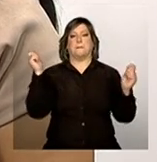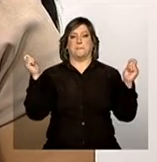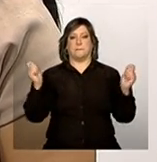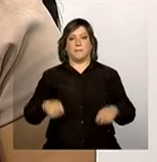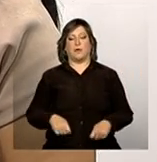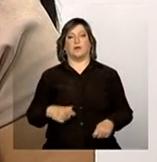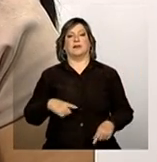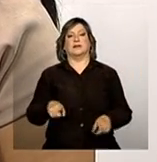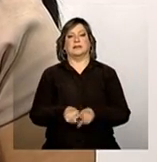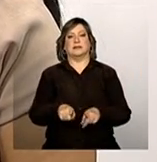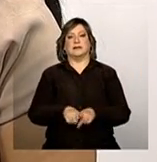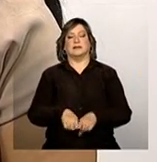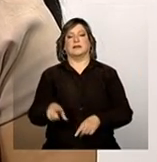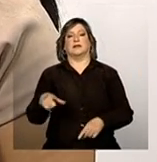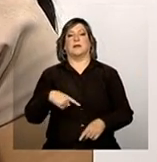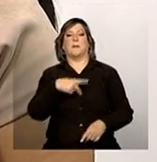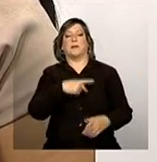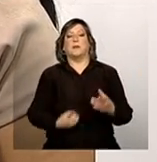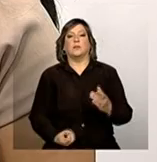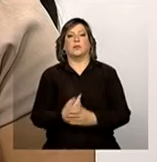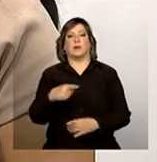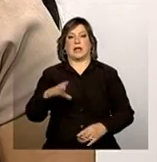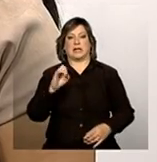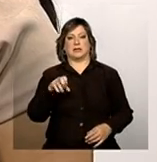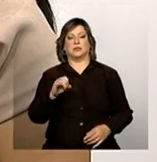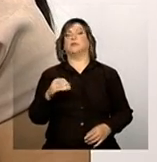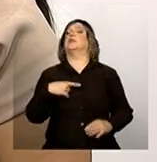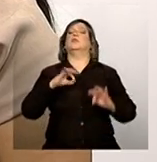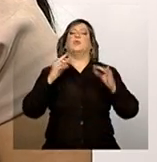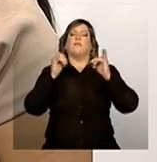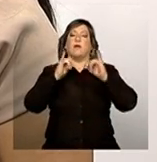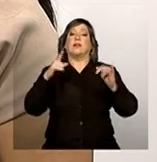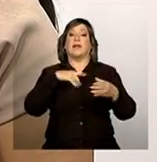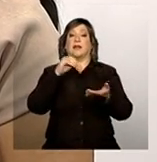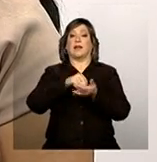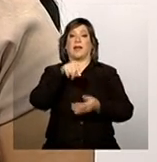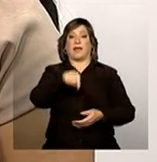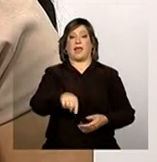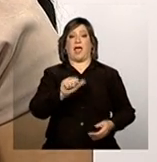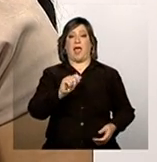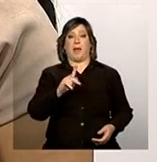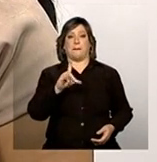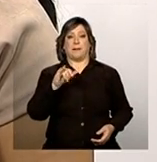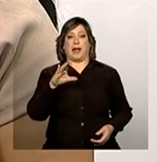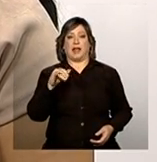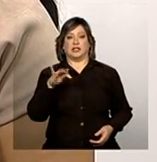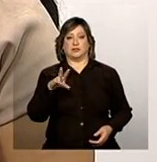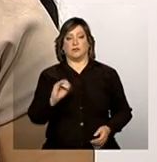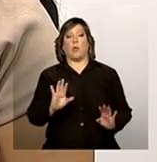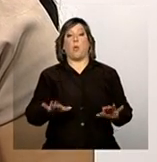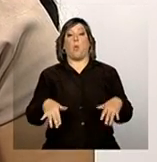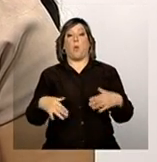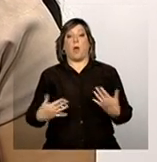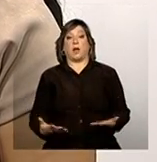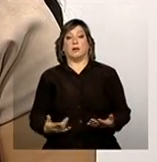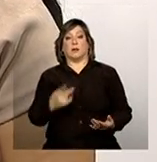presidente que instaurou o censo. Então, todas essas informações estão no aplicativo. Então, assim, a primeira, quando um gestor tiver uma